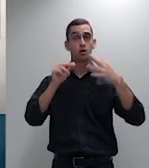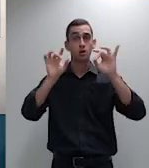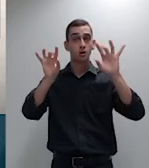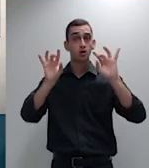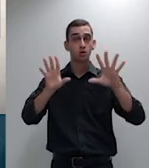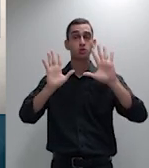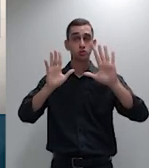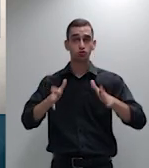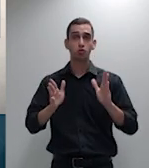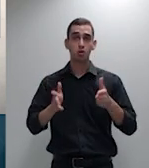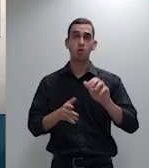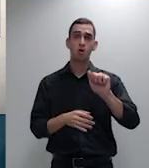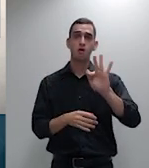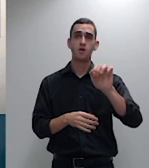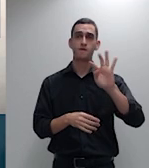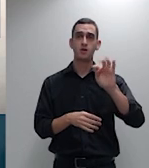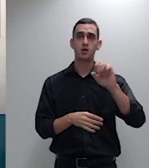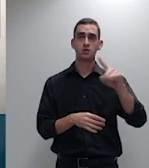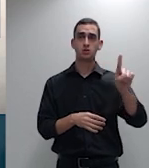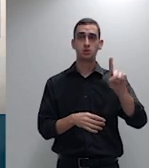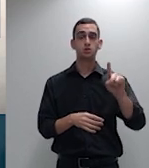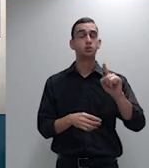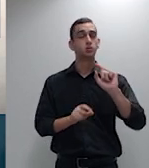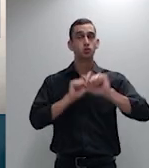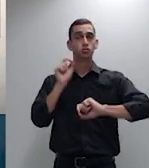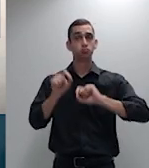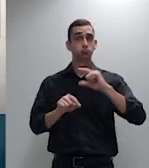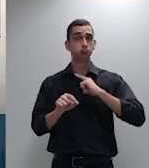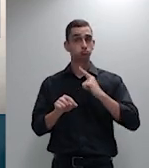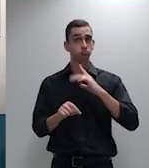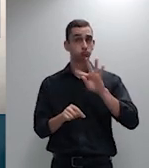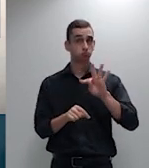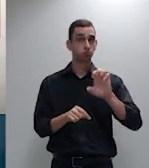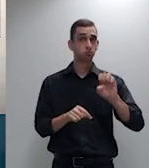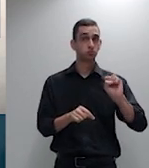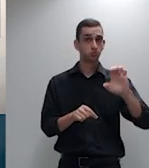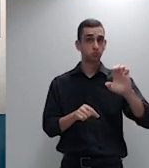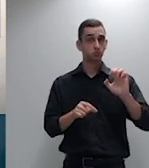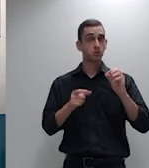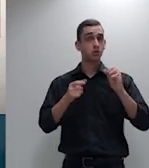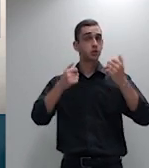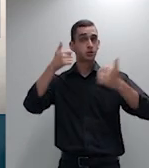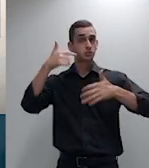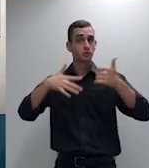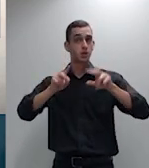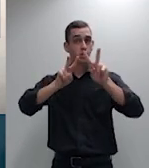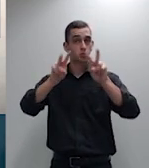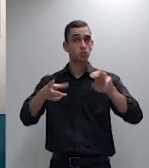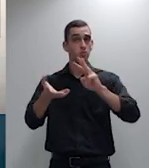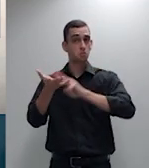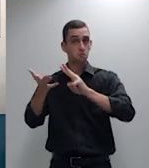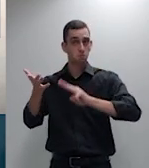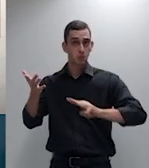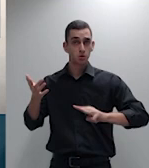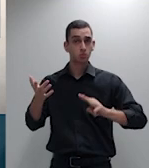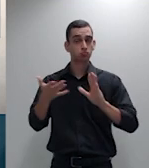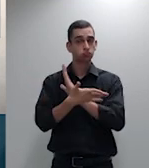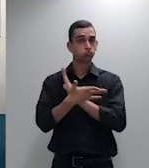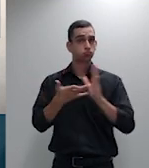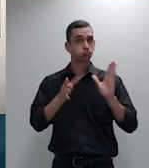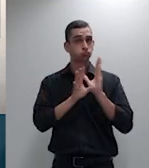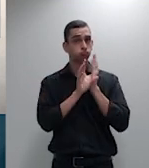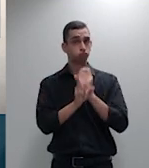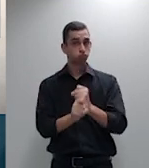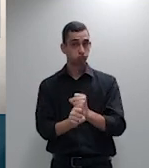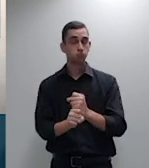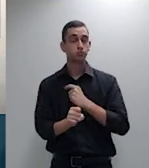fixar uma tese acerca da metodologia de cálculo das proporções estatuídas na RN 63